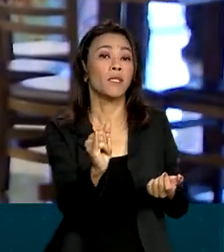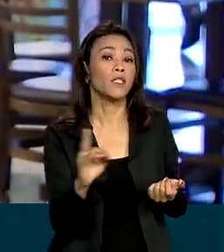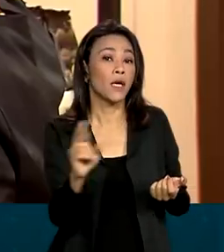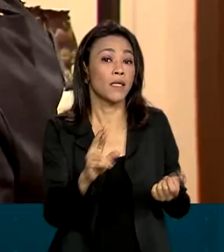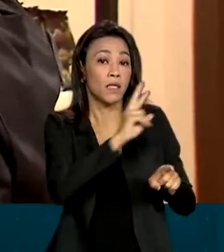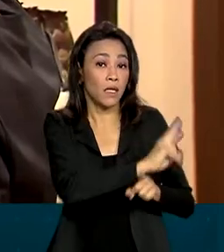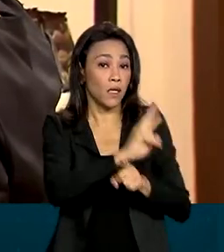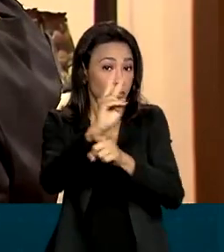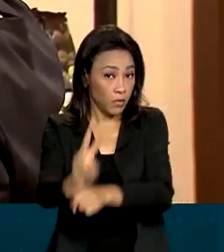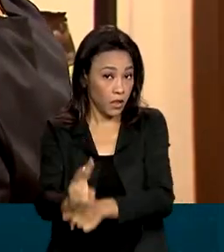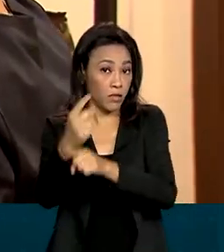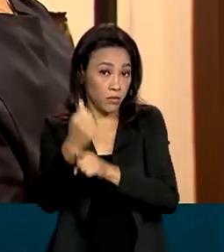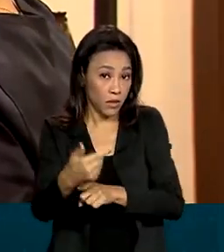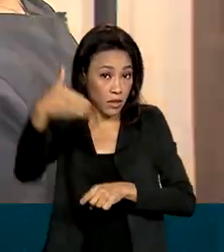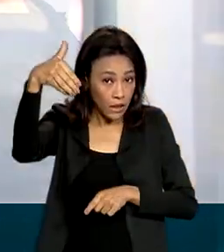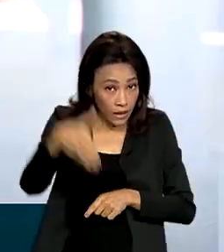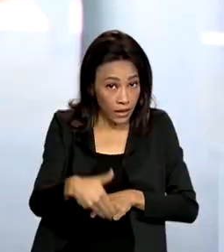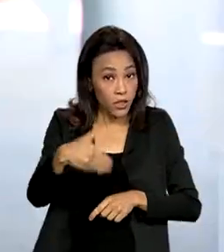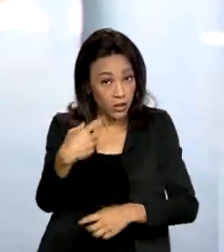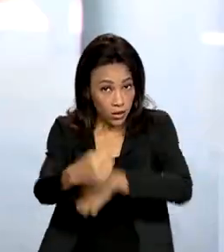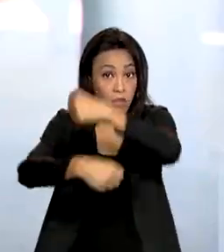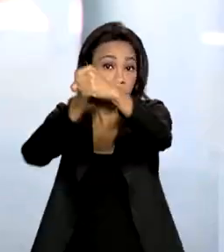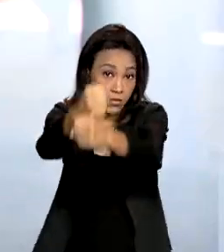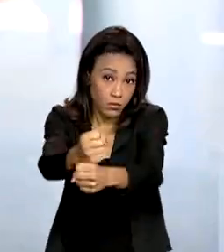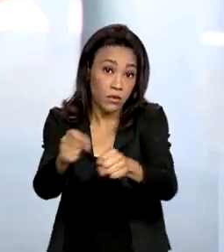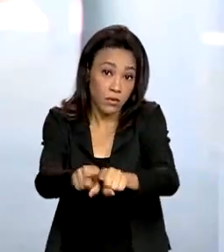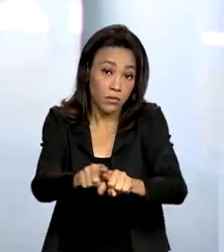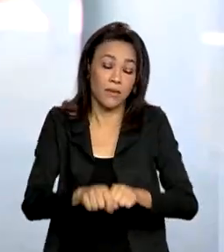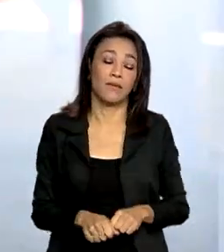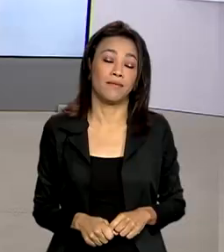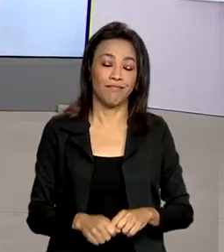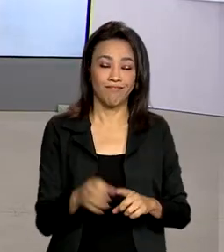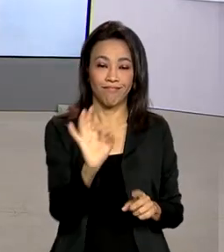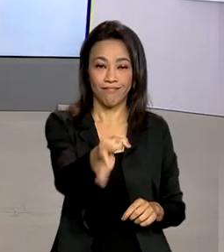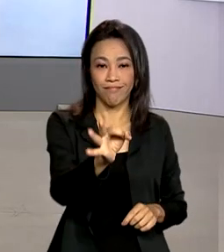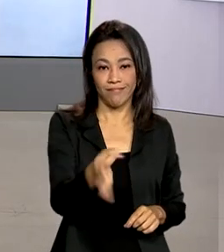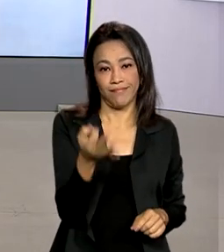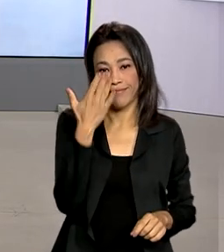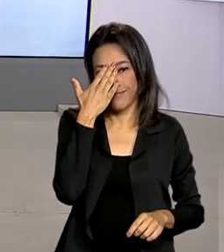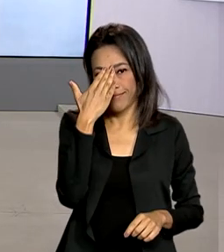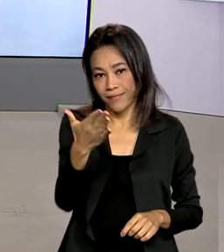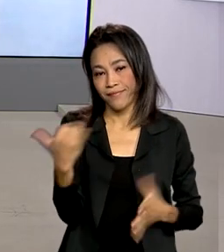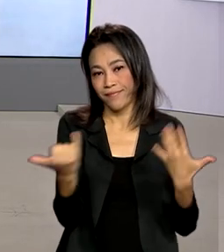créditos neste e no próximo ano. Renata, volto com você. Tá certo, Glauco. Muito obrigada pelas suas informações.